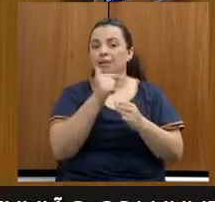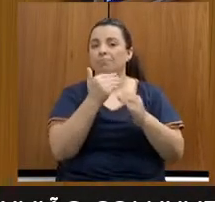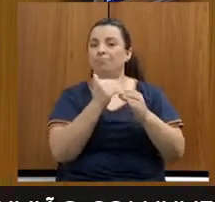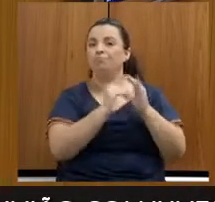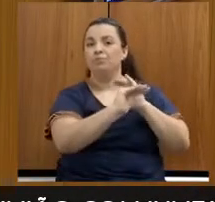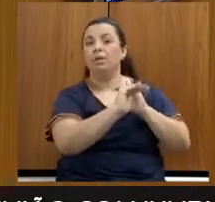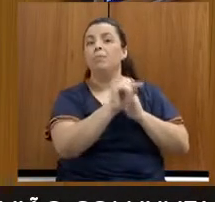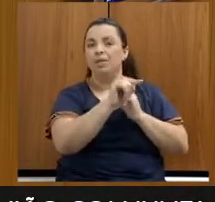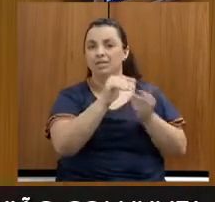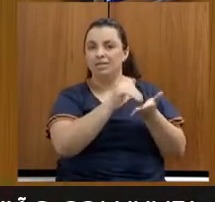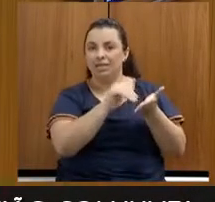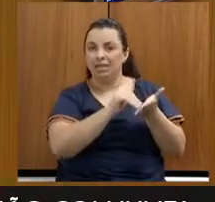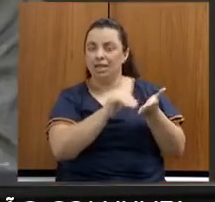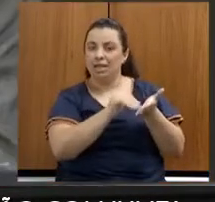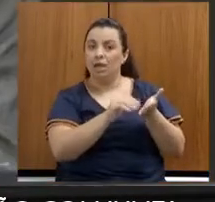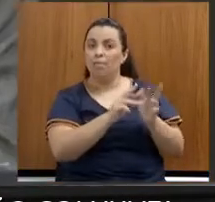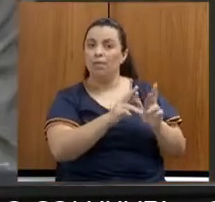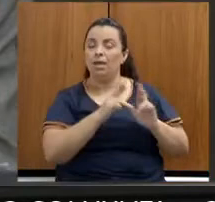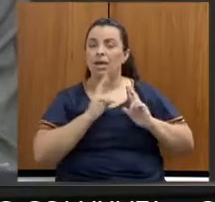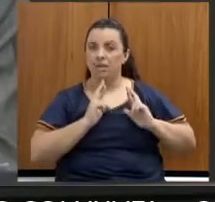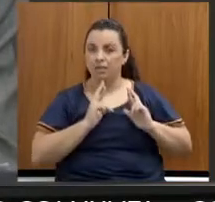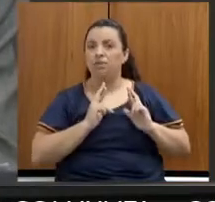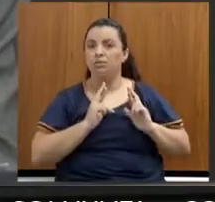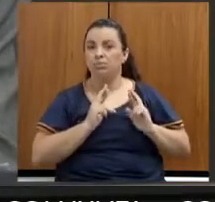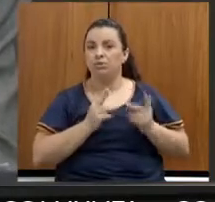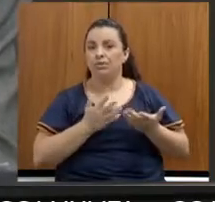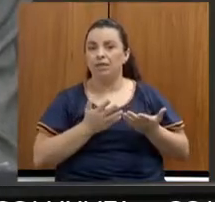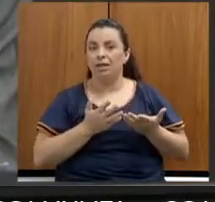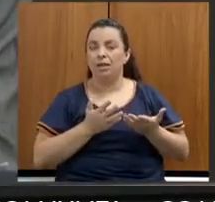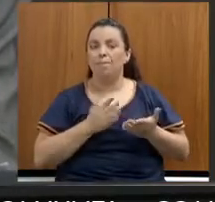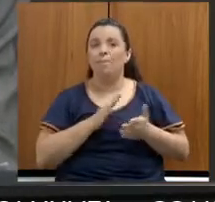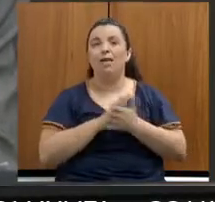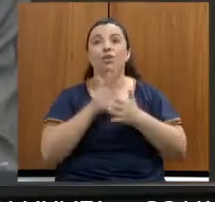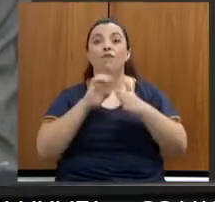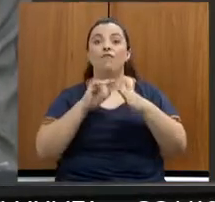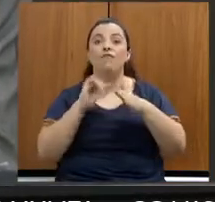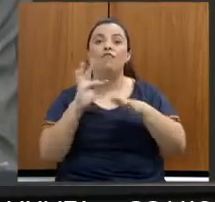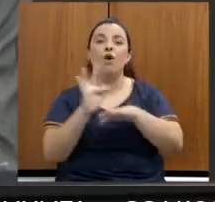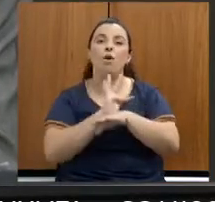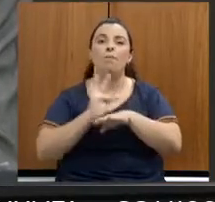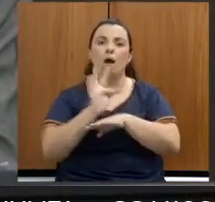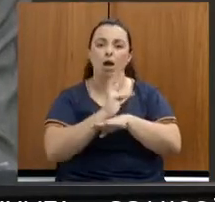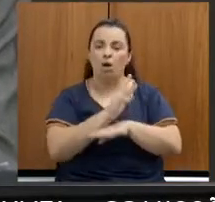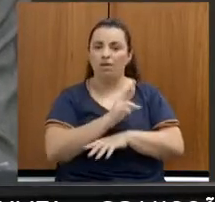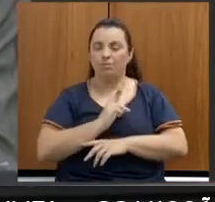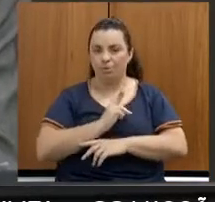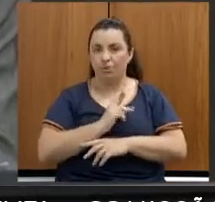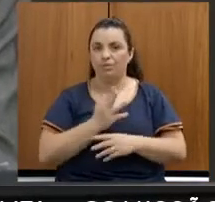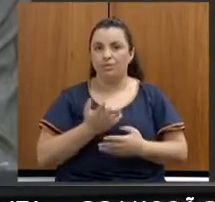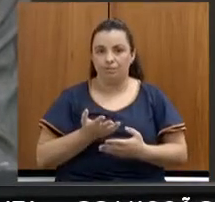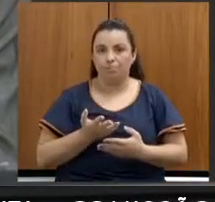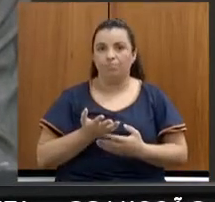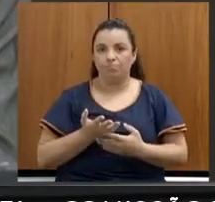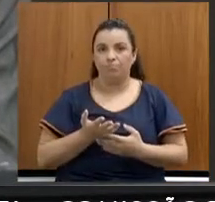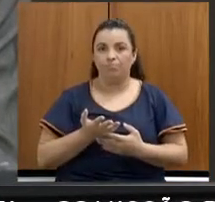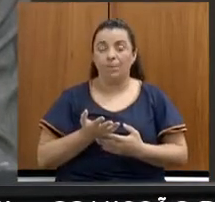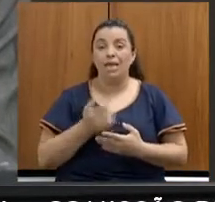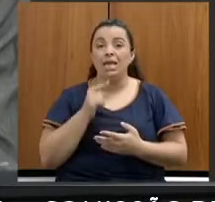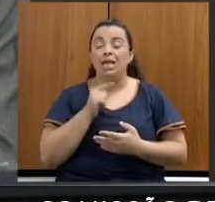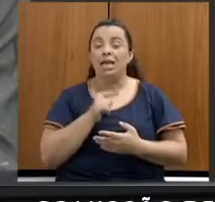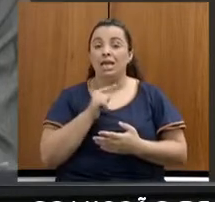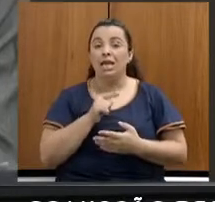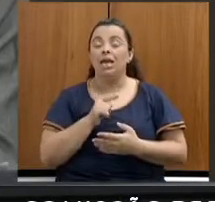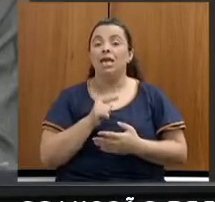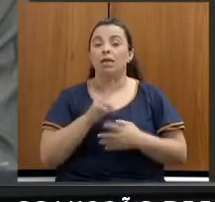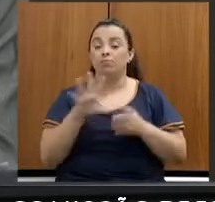responder de forma também... Formalmente. Formal? Ótimo. E junto às perguntas